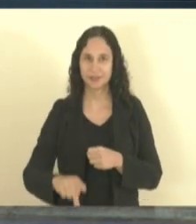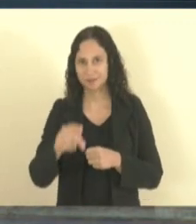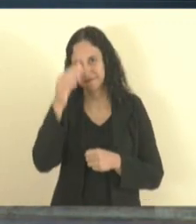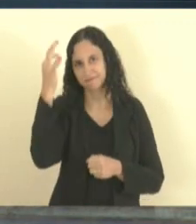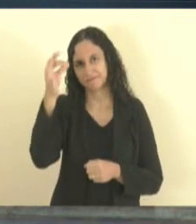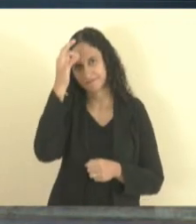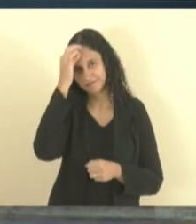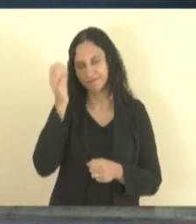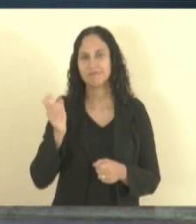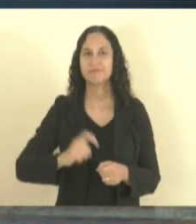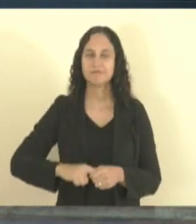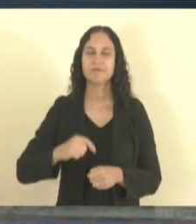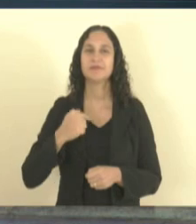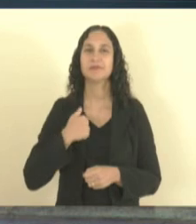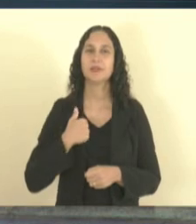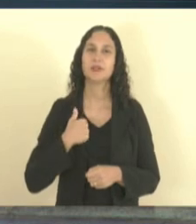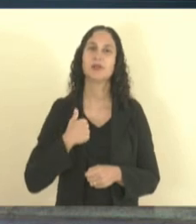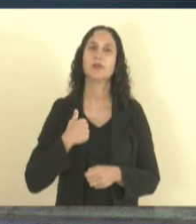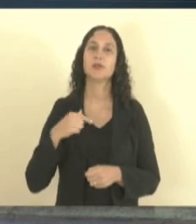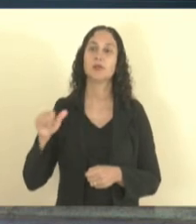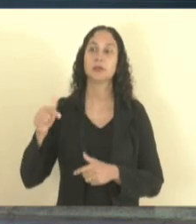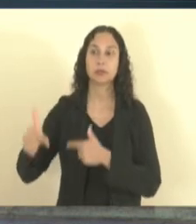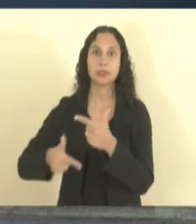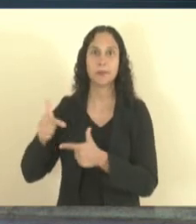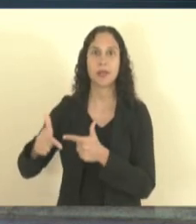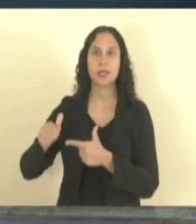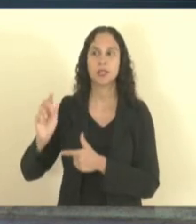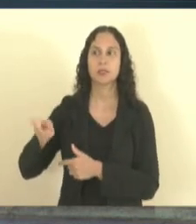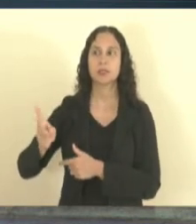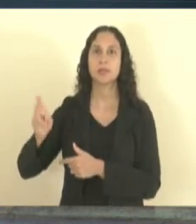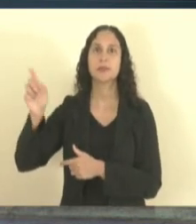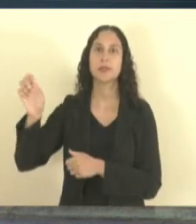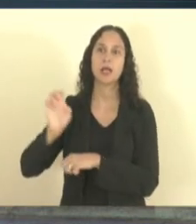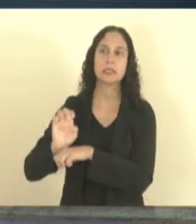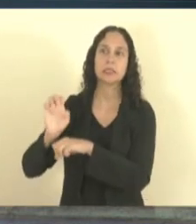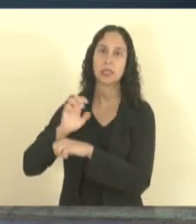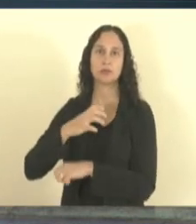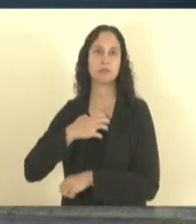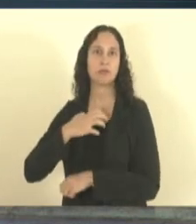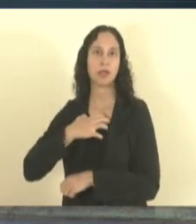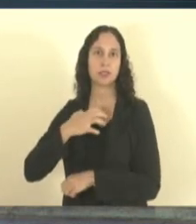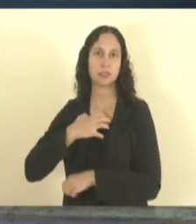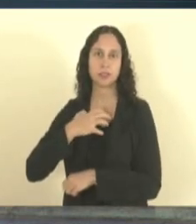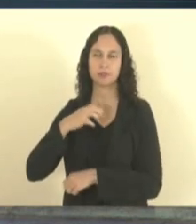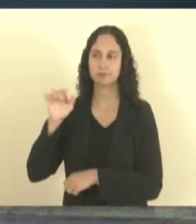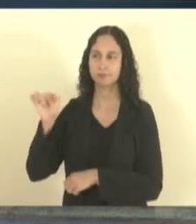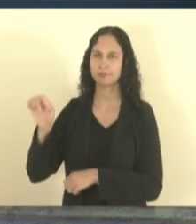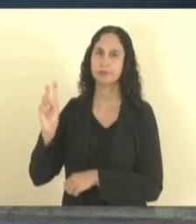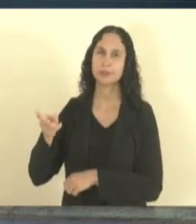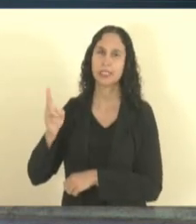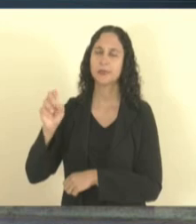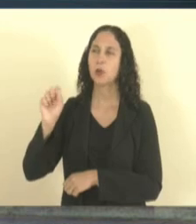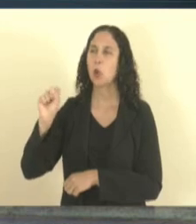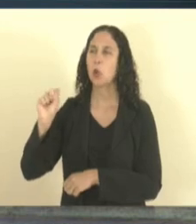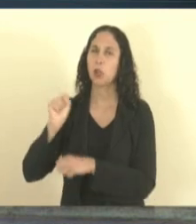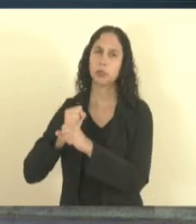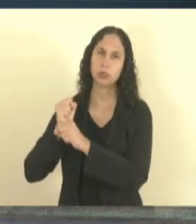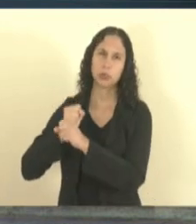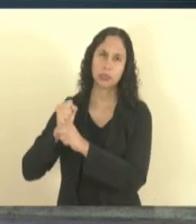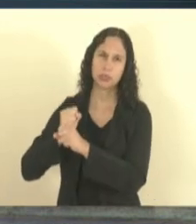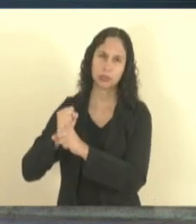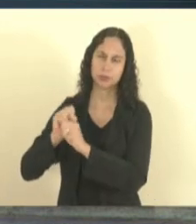eu fiz carreira do banco na Bahia entrei na Bahia e fiquei 18 anos na Bahia